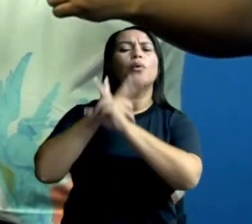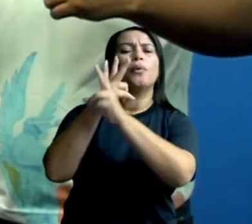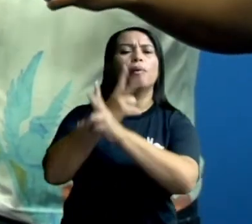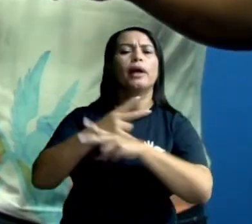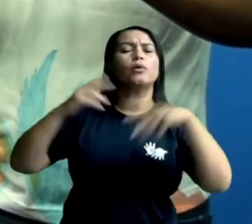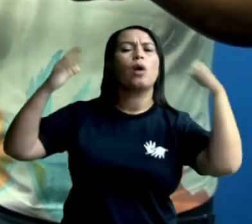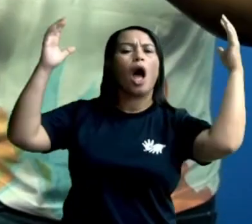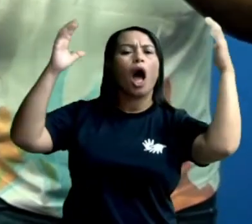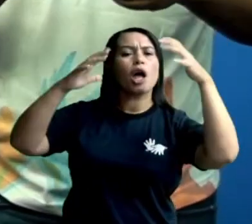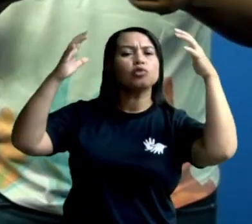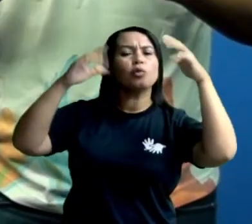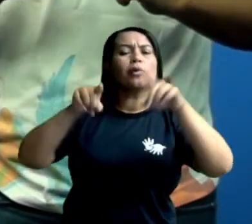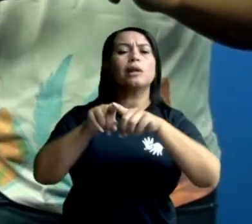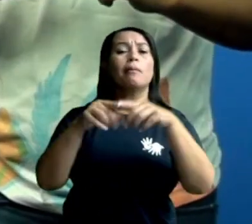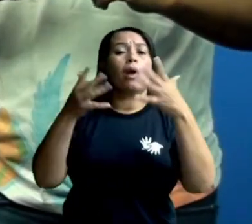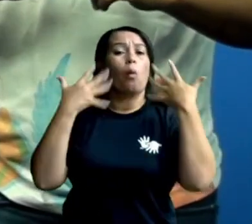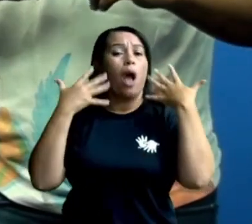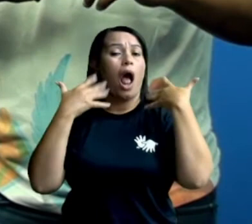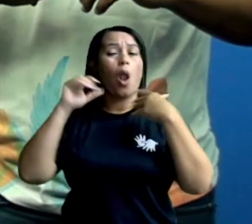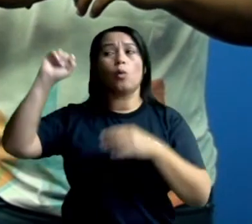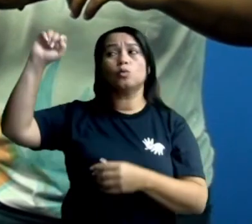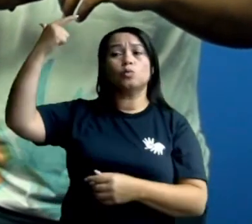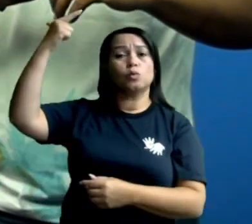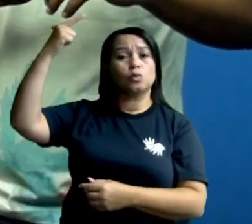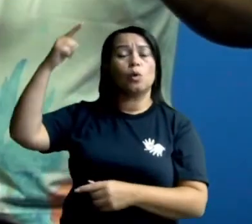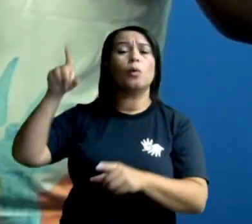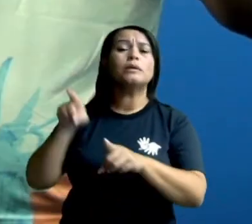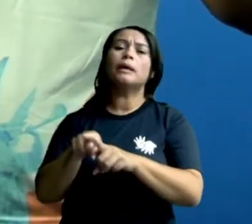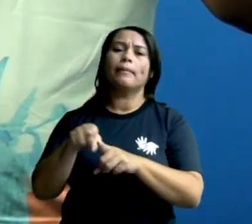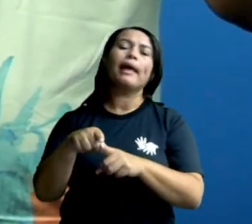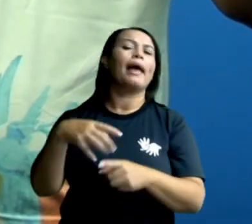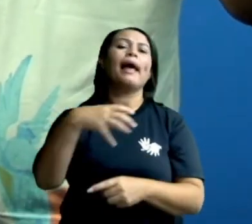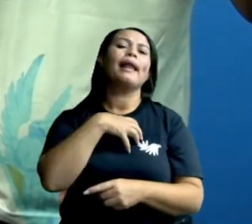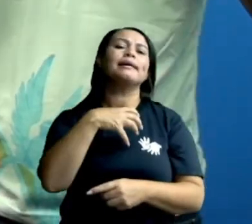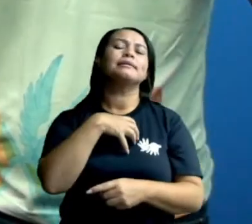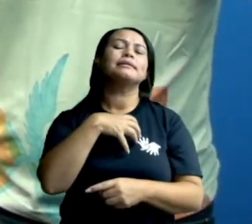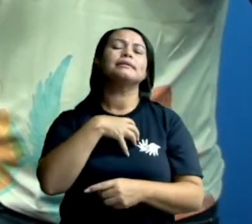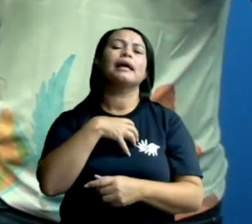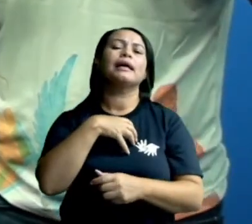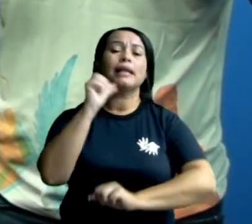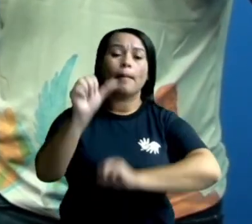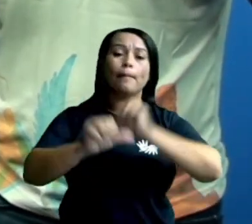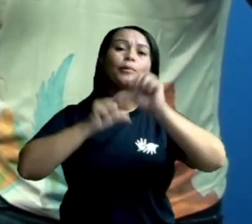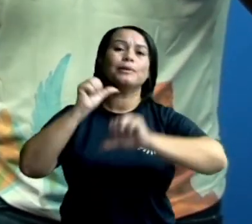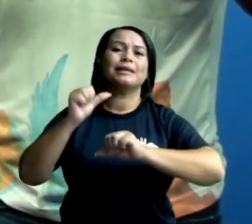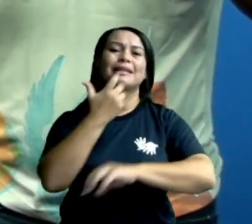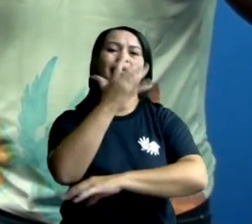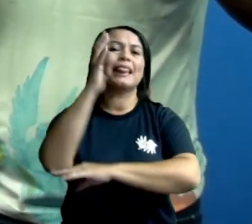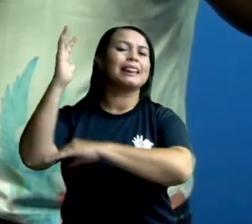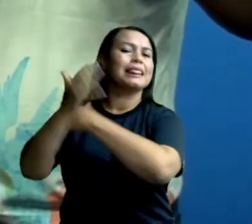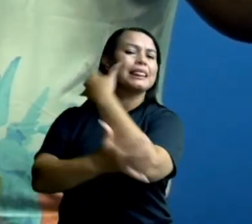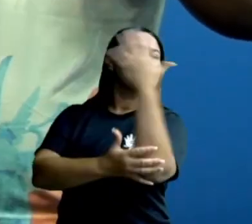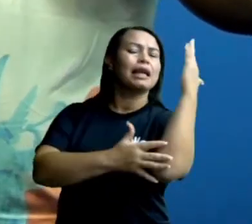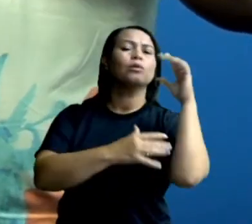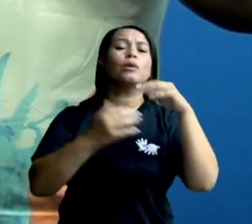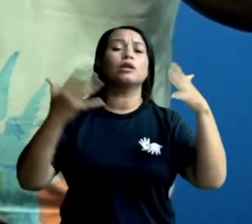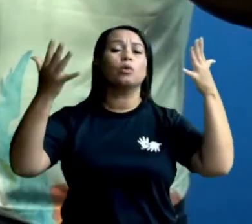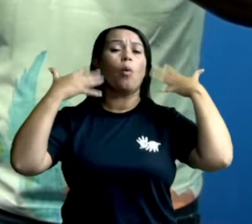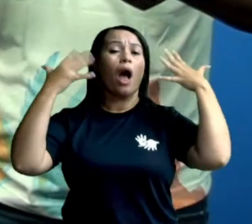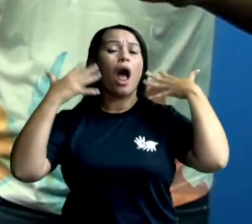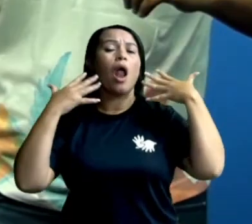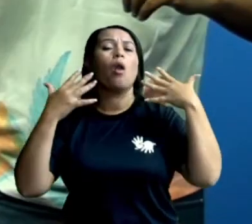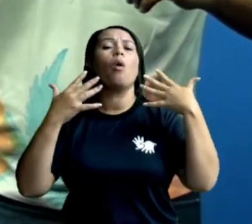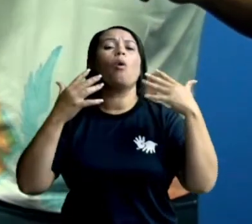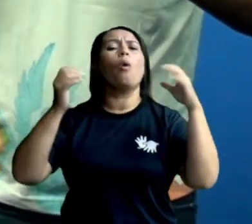ação das chuvas, sofre a ação do calor do sol. Então, ela sofre as ações das forças da natureza sobre ela. O calor, a